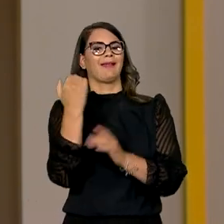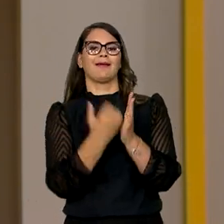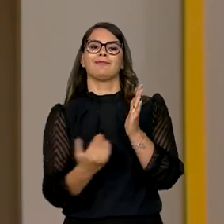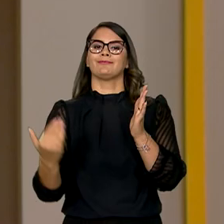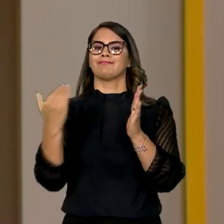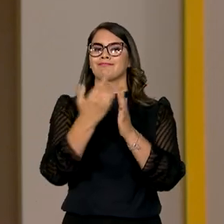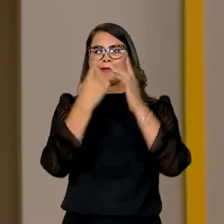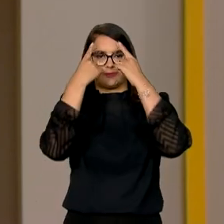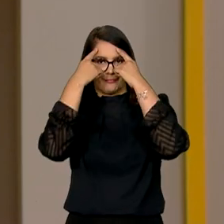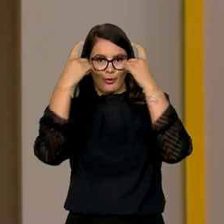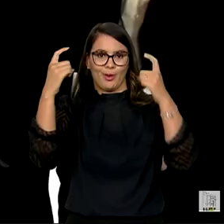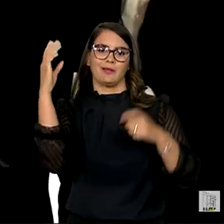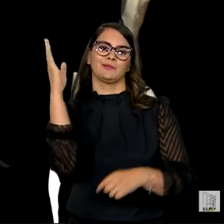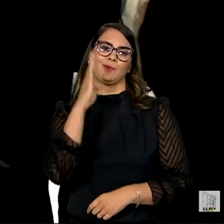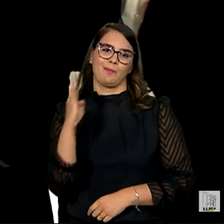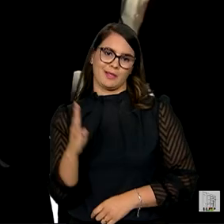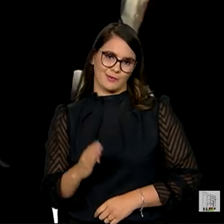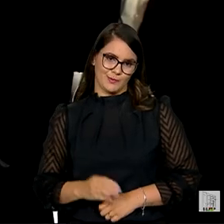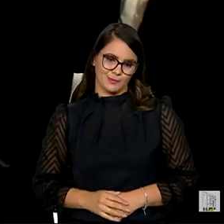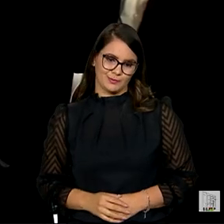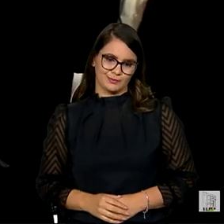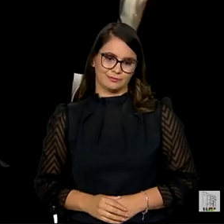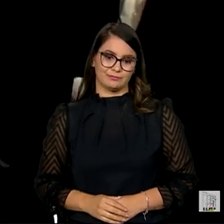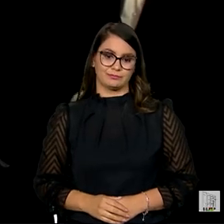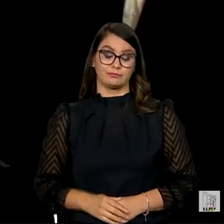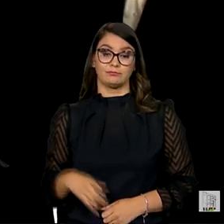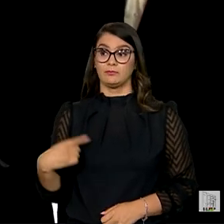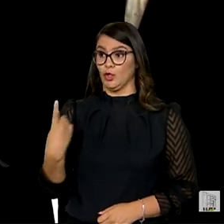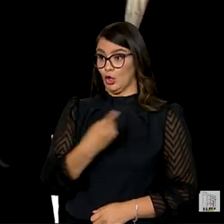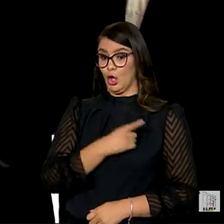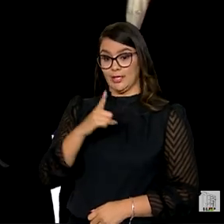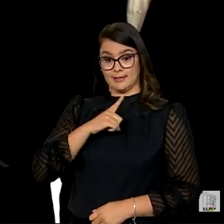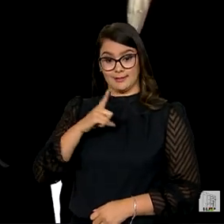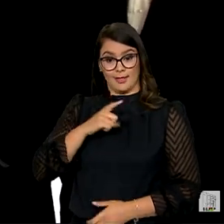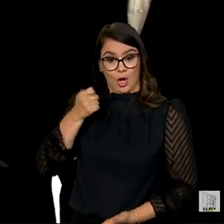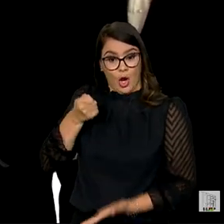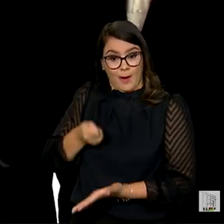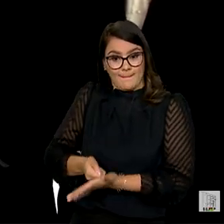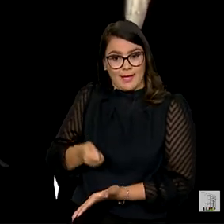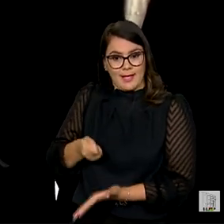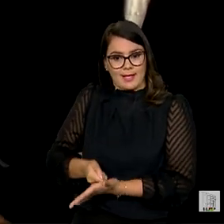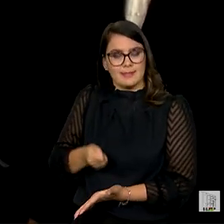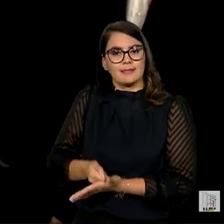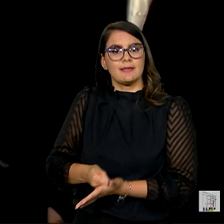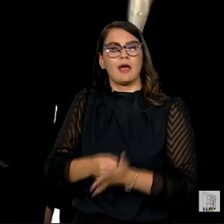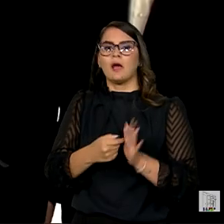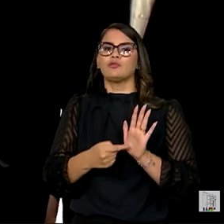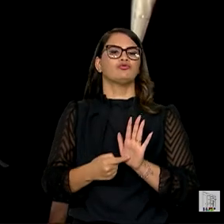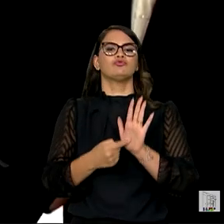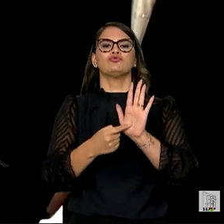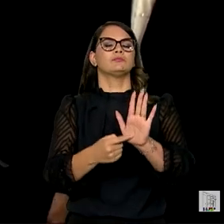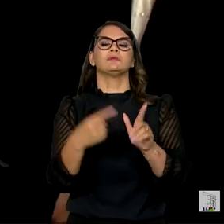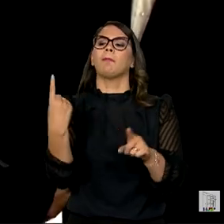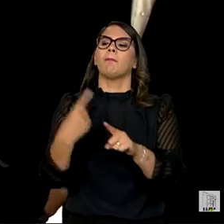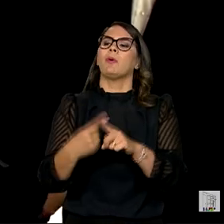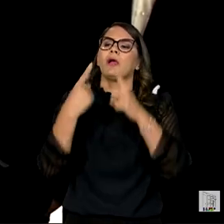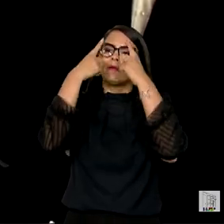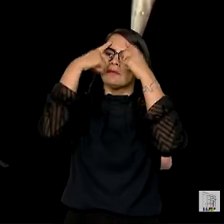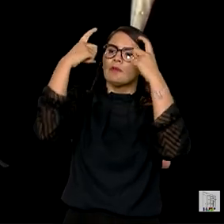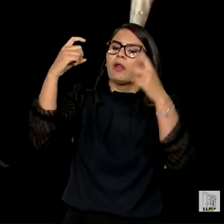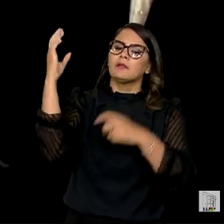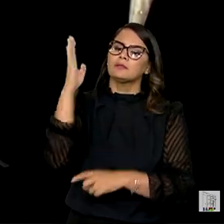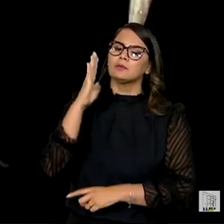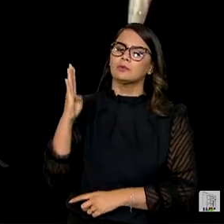cenário de violência no país. Nós temos também o dever de apontar causas da violência no